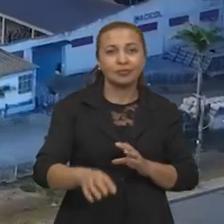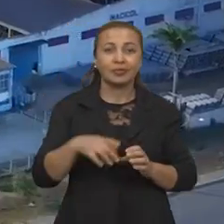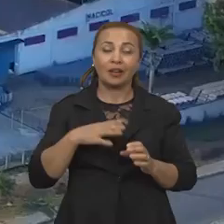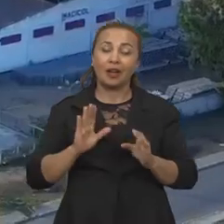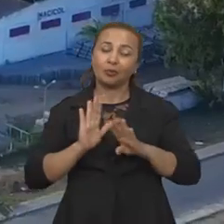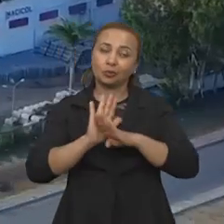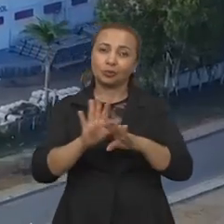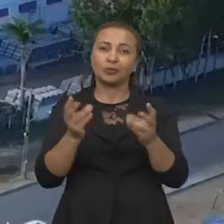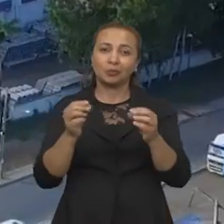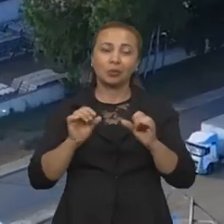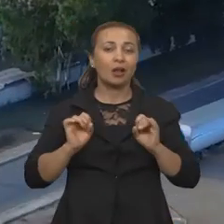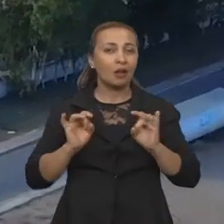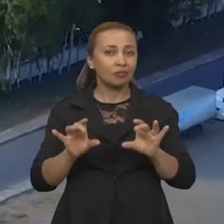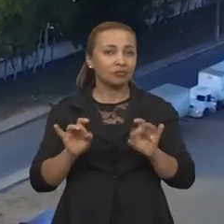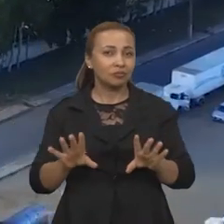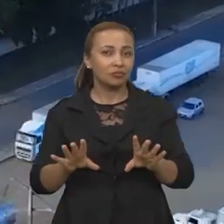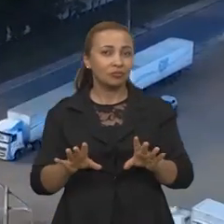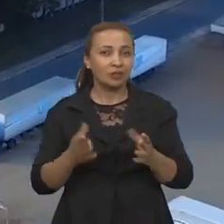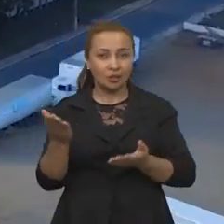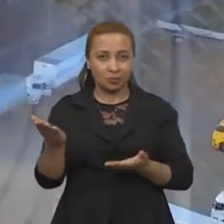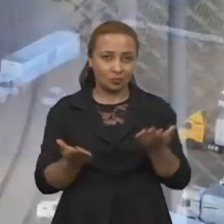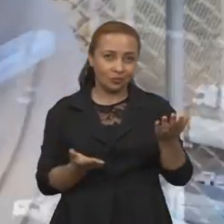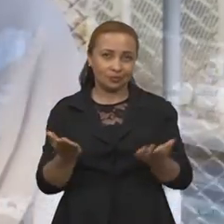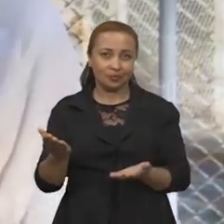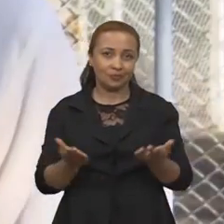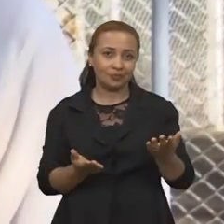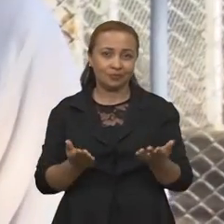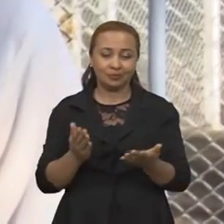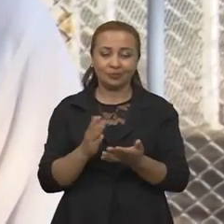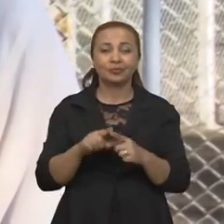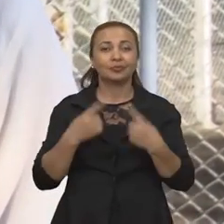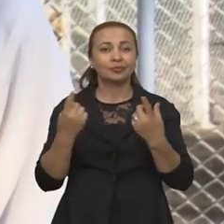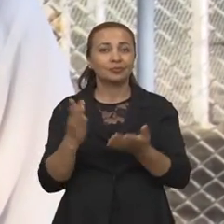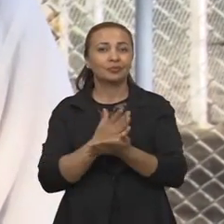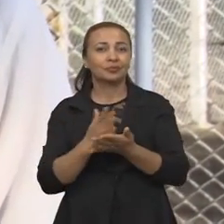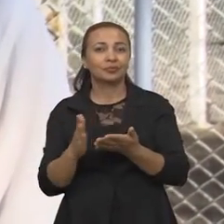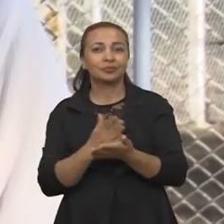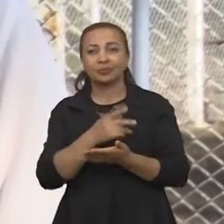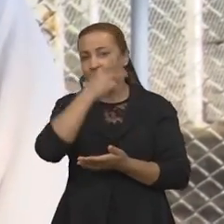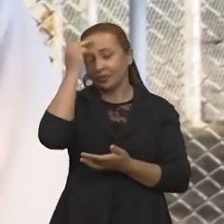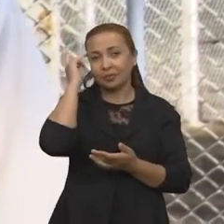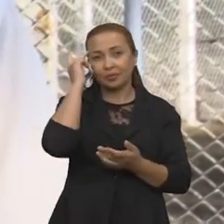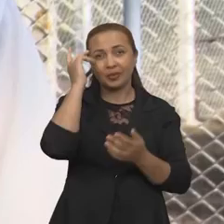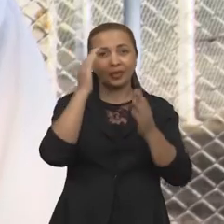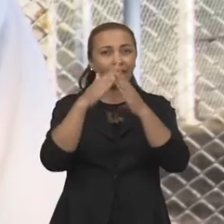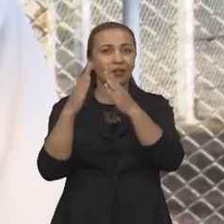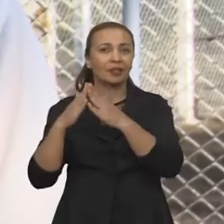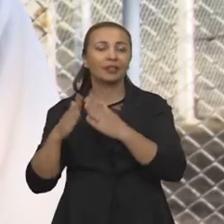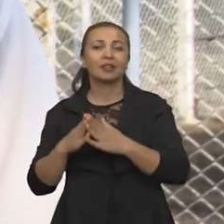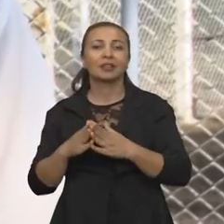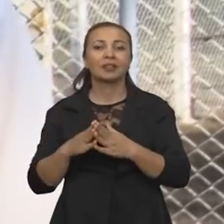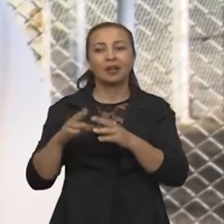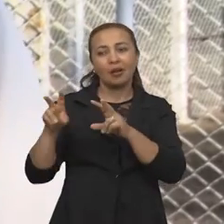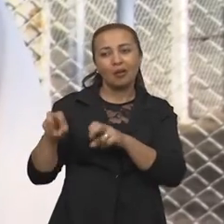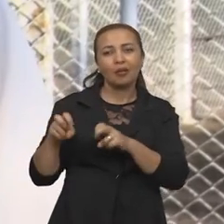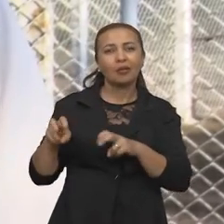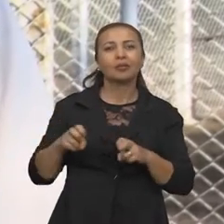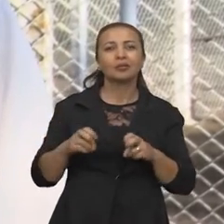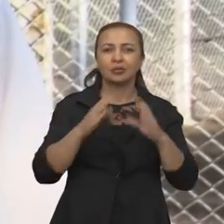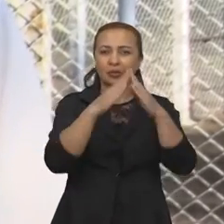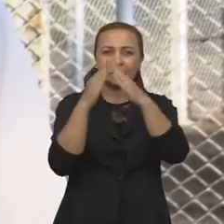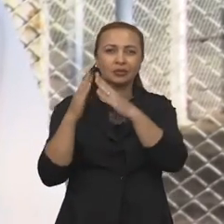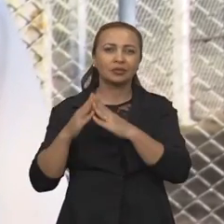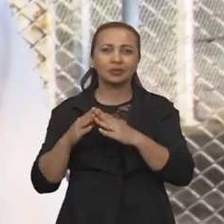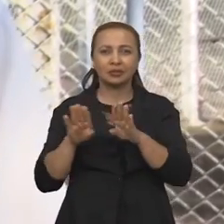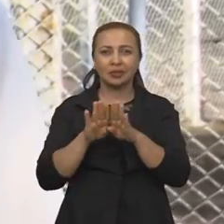serve mais ao comércio e serviço. Mas alguns moradores em condomínios, em área rural para